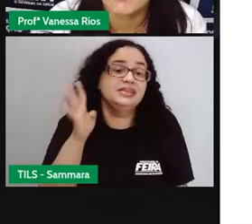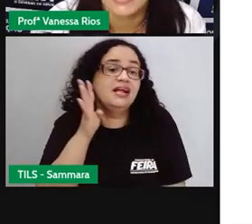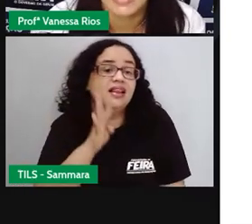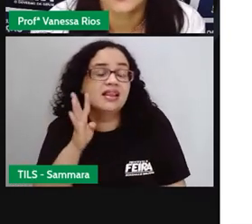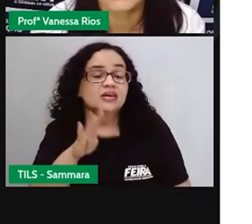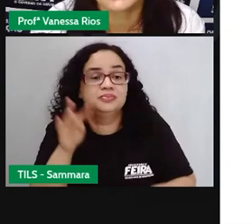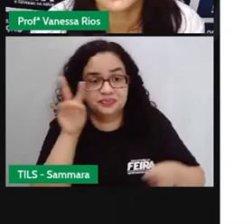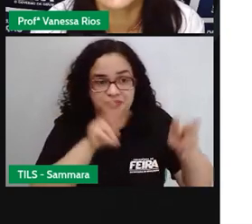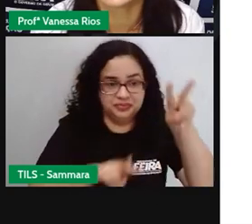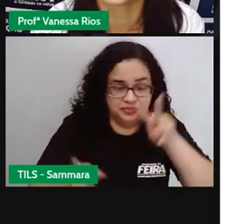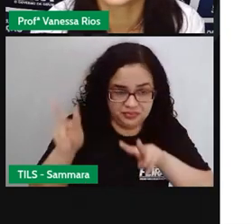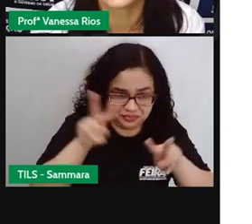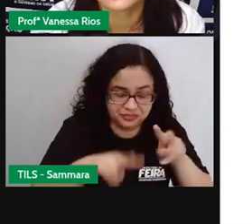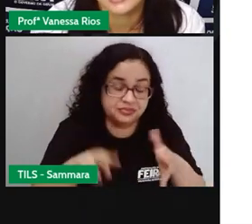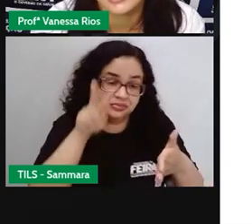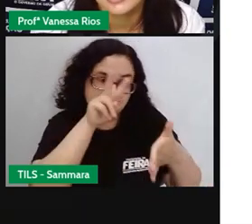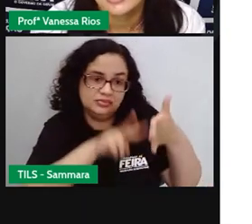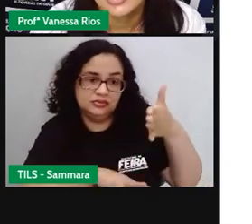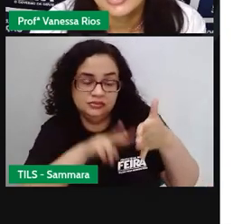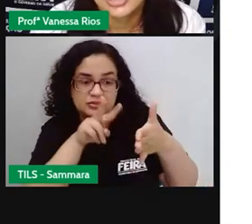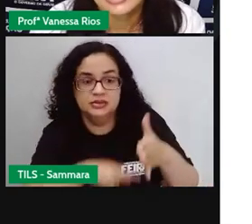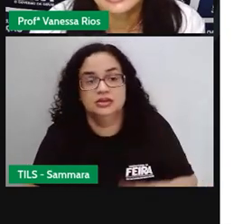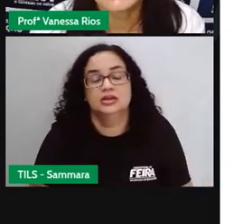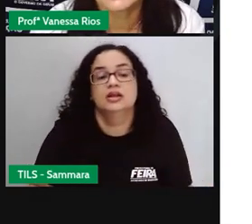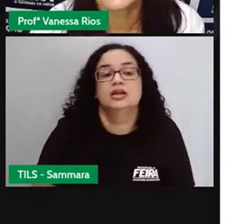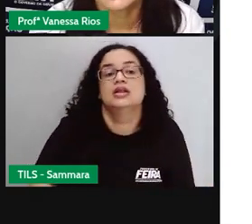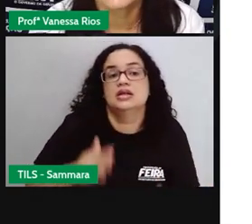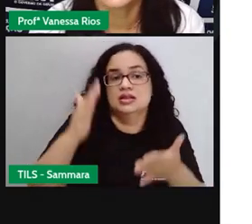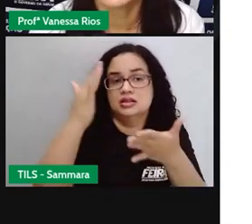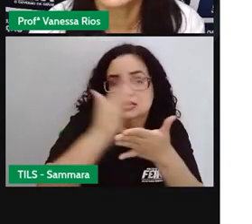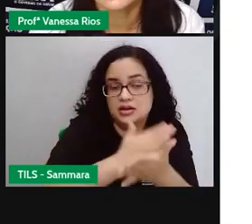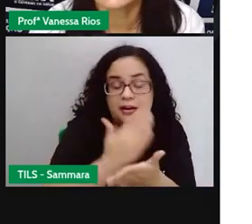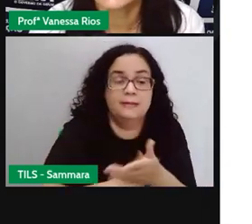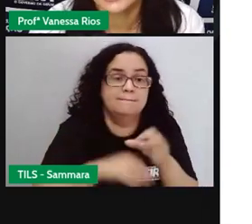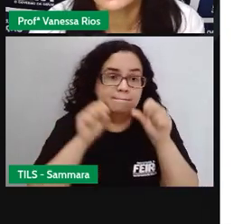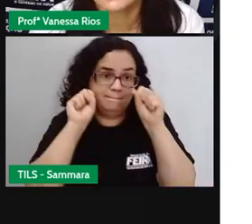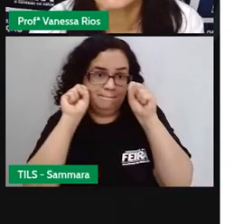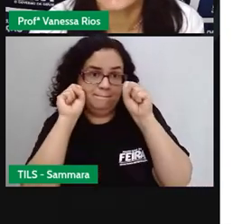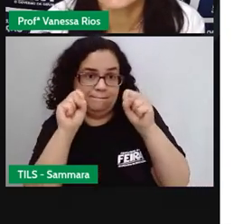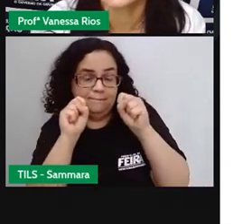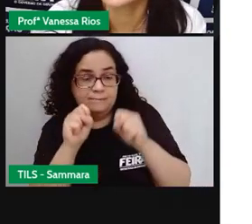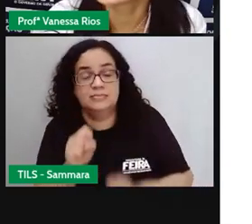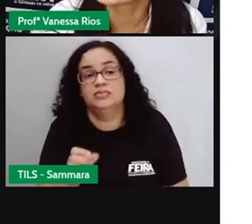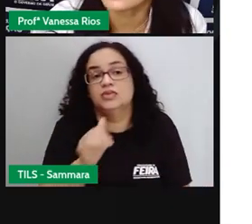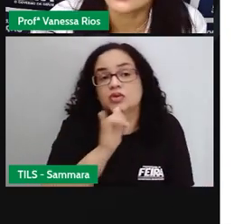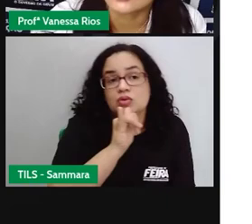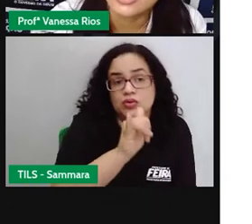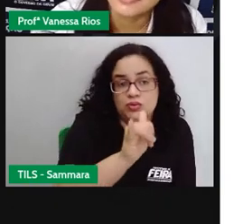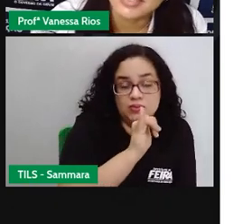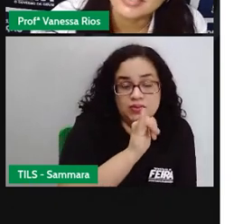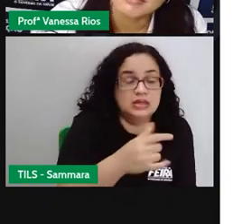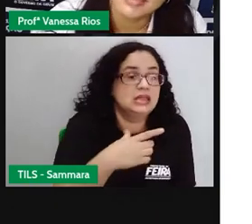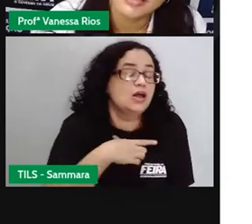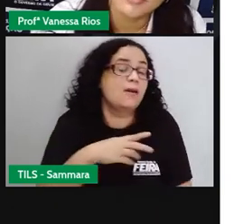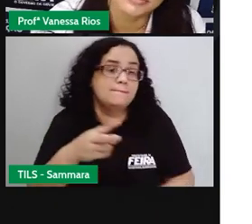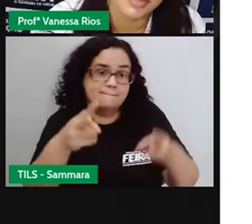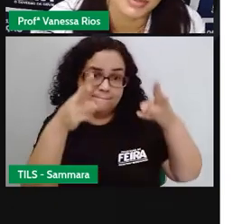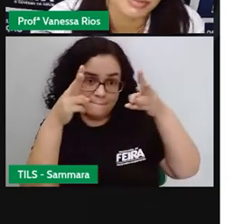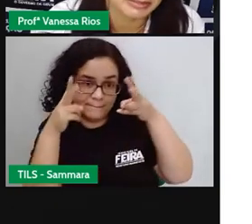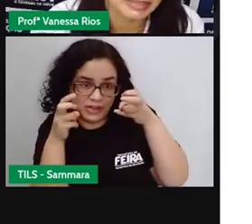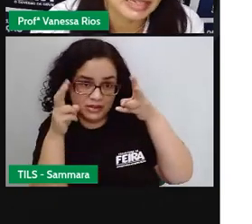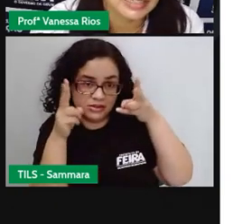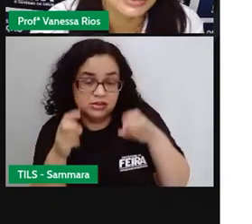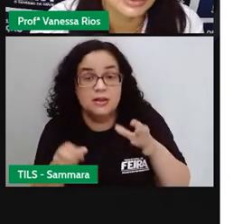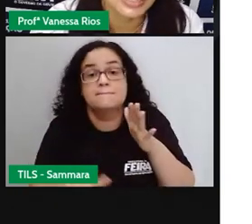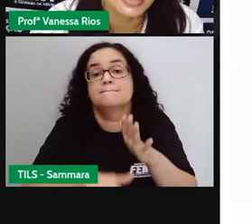observar como as releituras, né, de livros podem nos trazer informações que a gente não percebeu quando